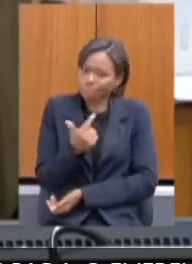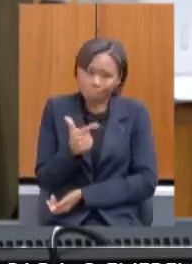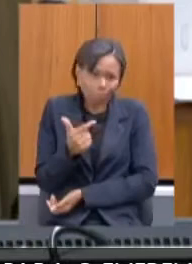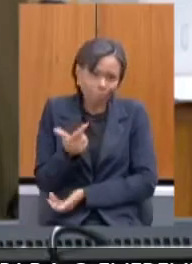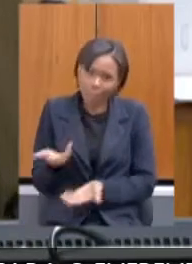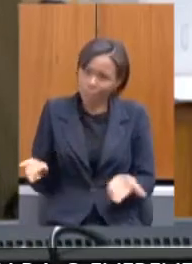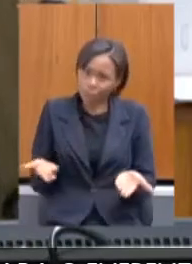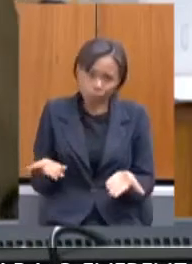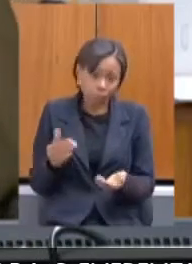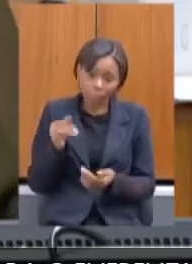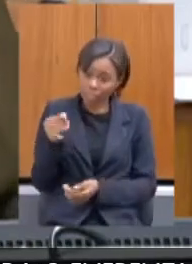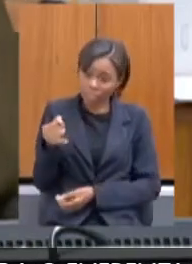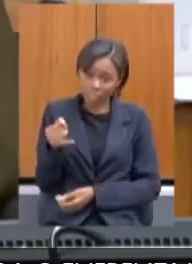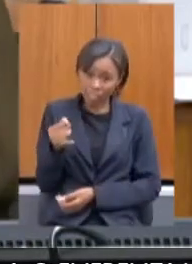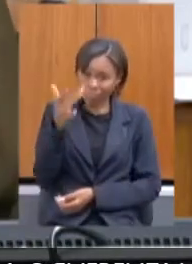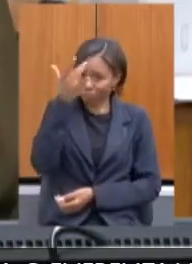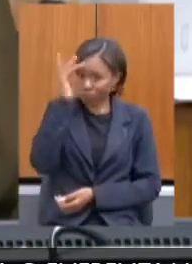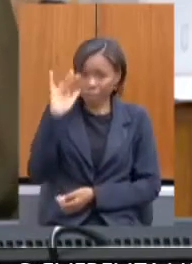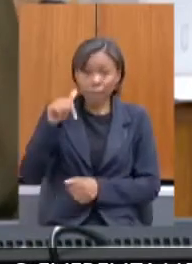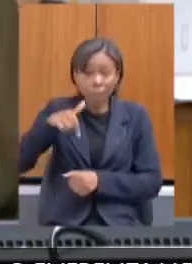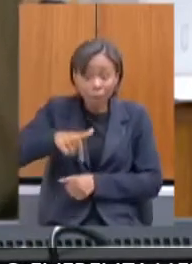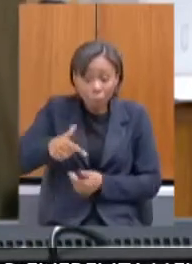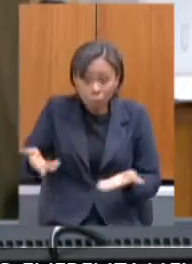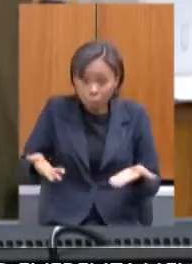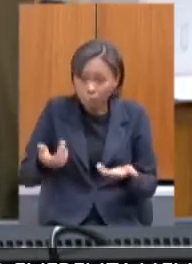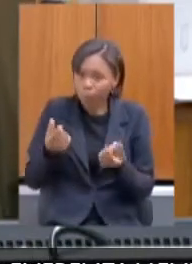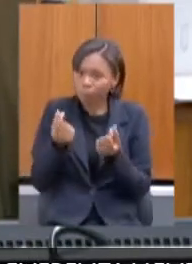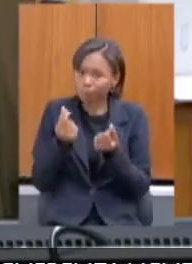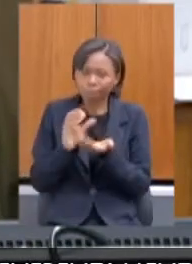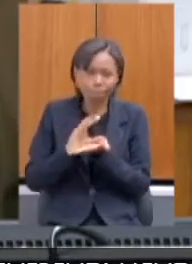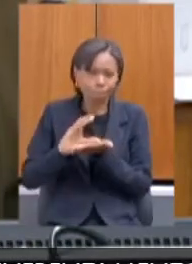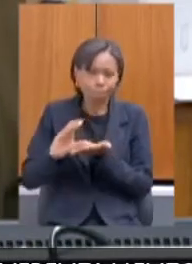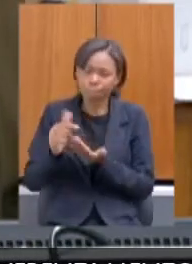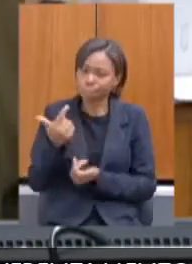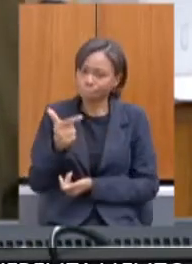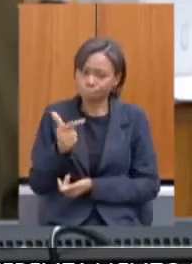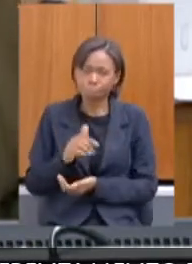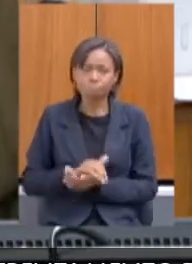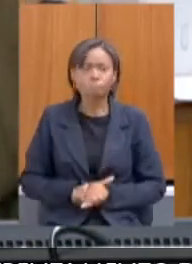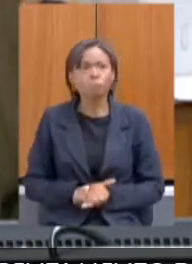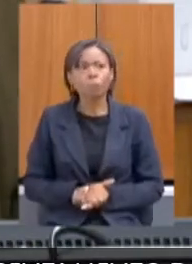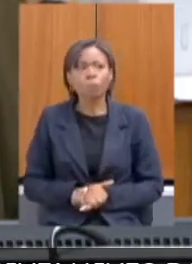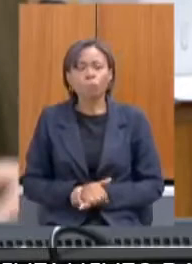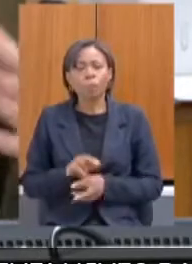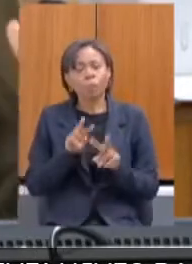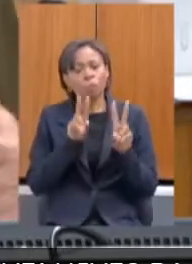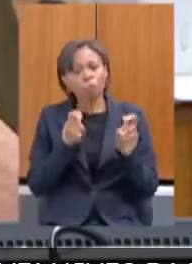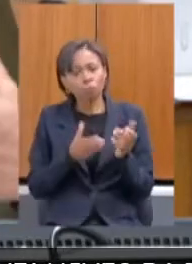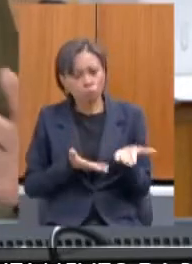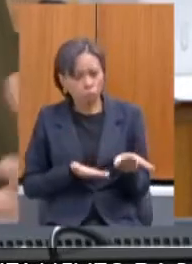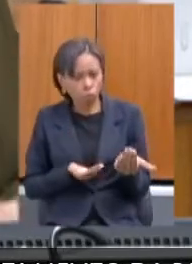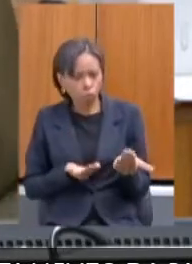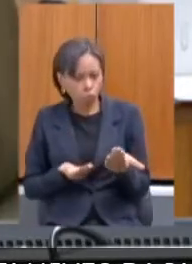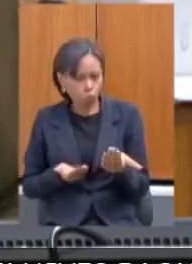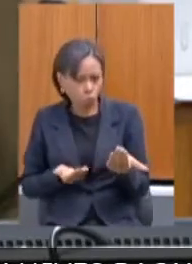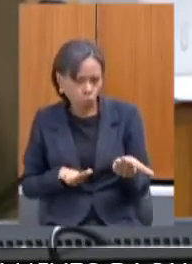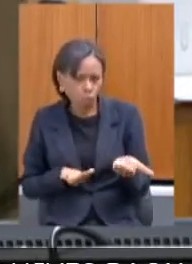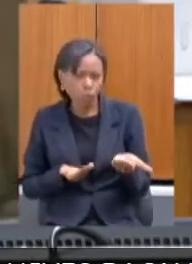janeiro. Neste momento nós não temos recurso. Quanto à questão da juventude, toda essa questão